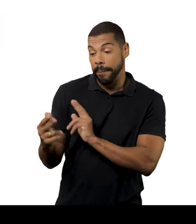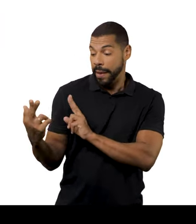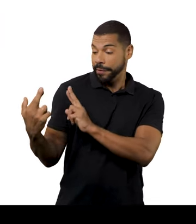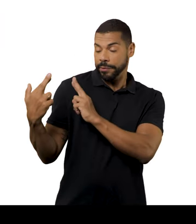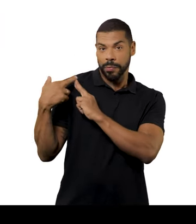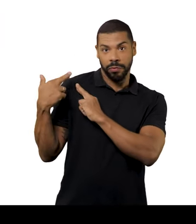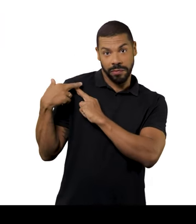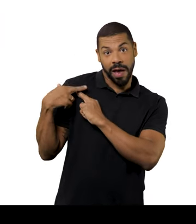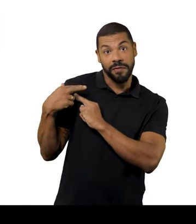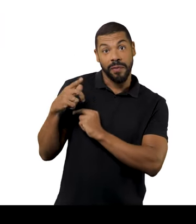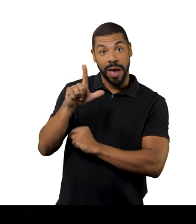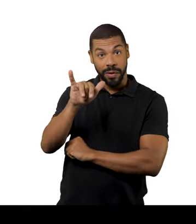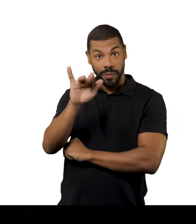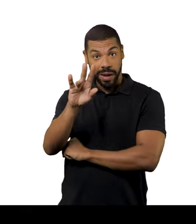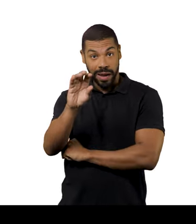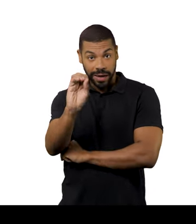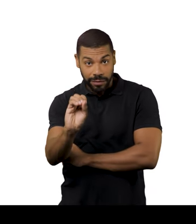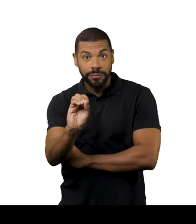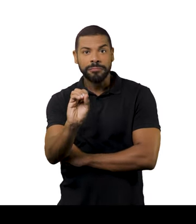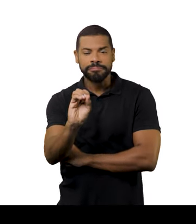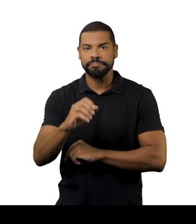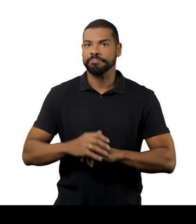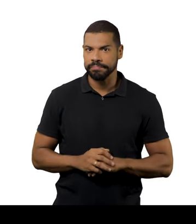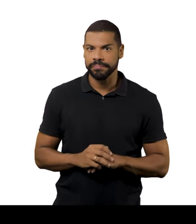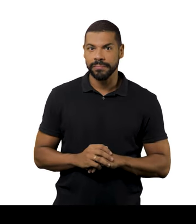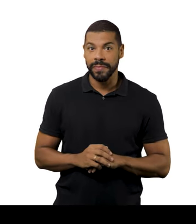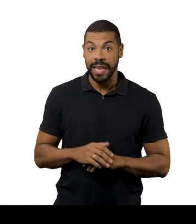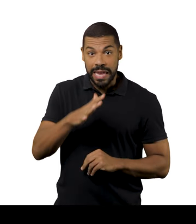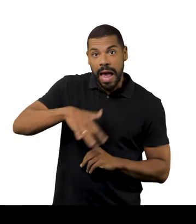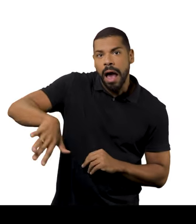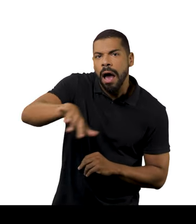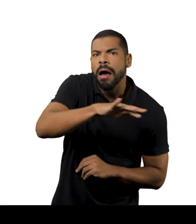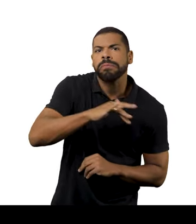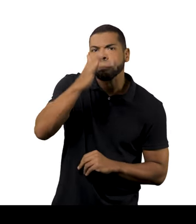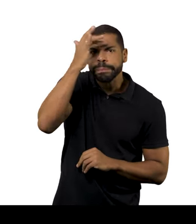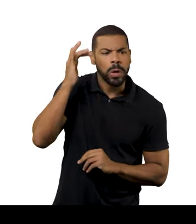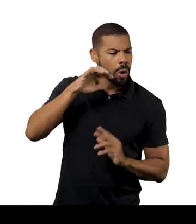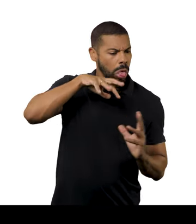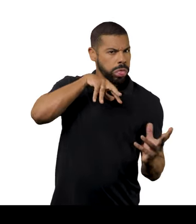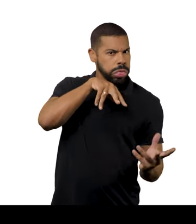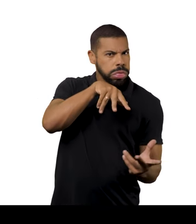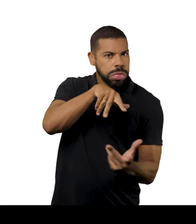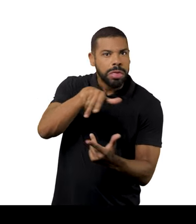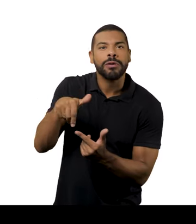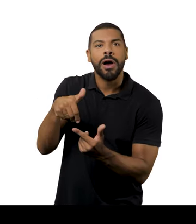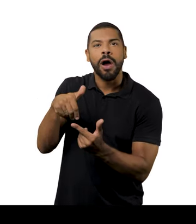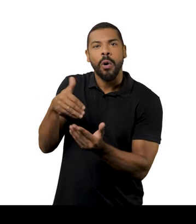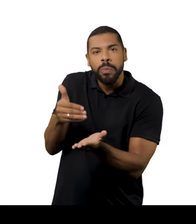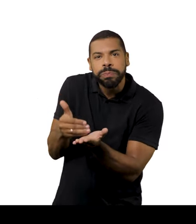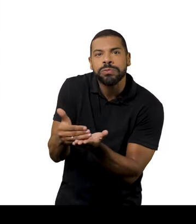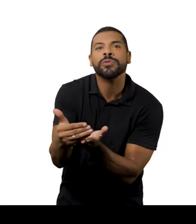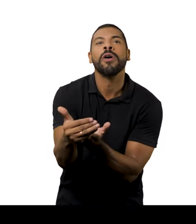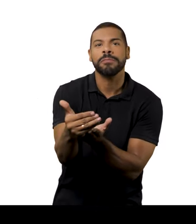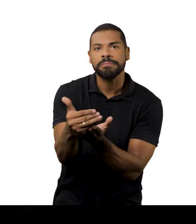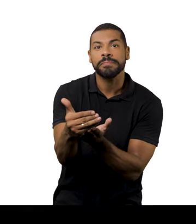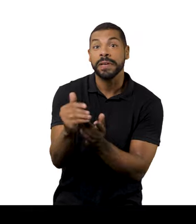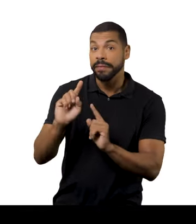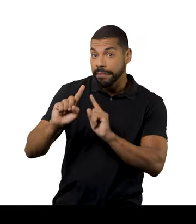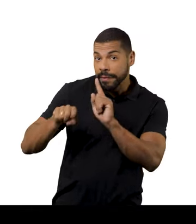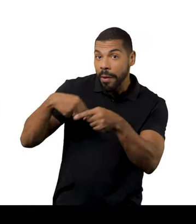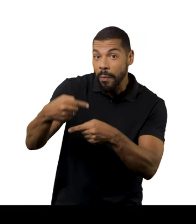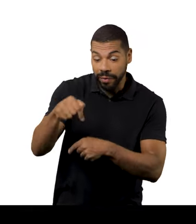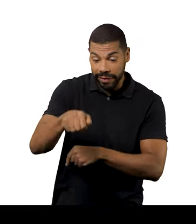era o Lívio maestrando aquela operação. O mundo absorveu essa tendência,